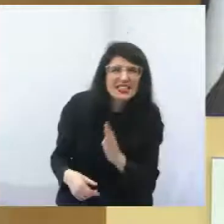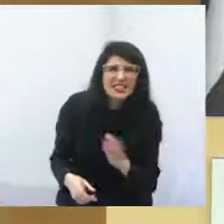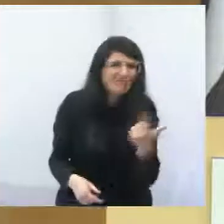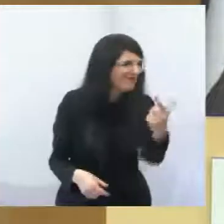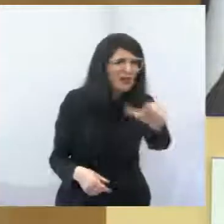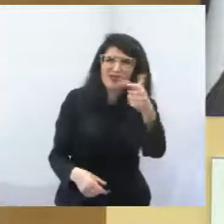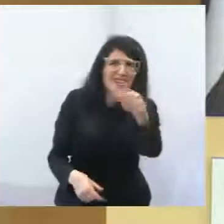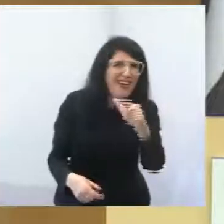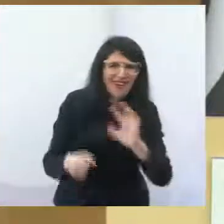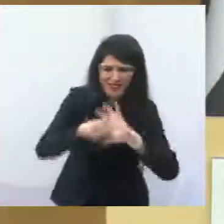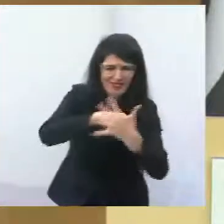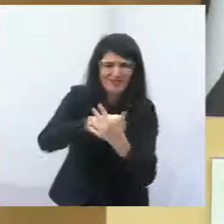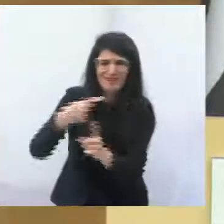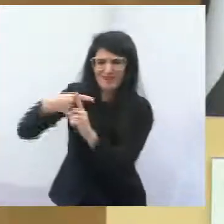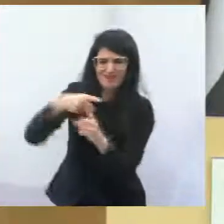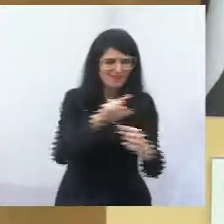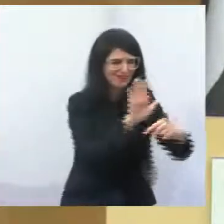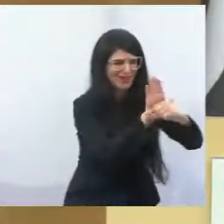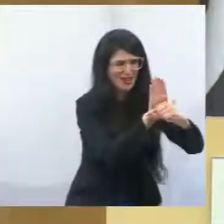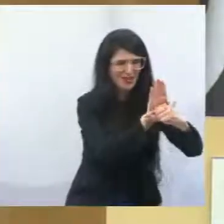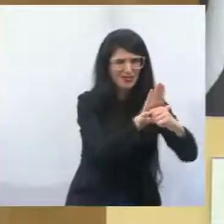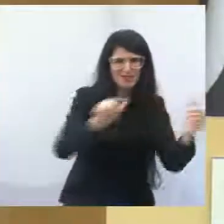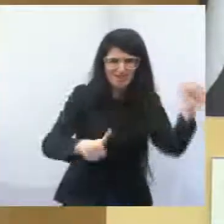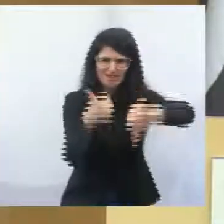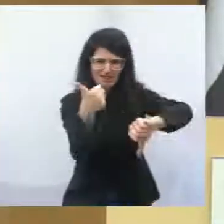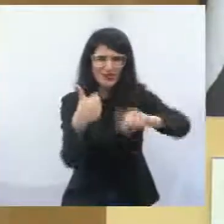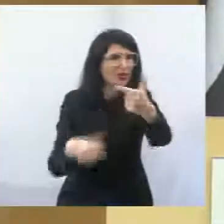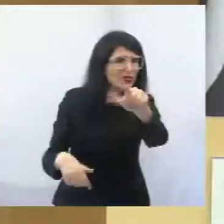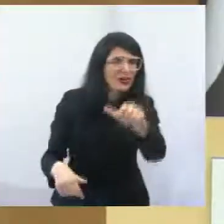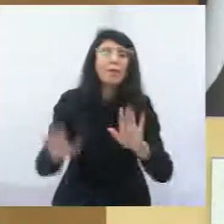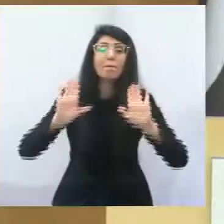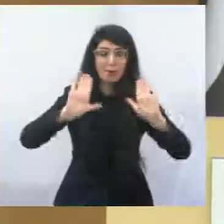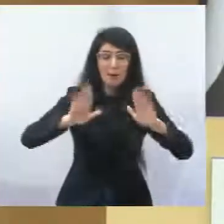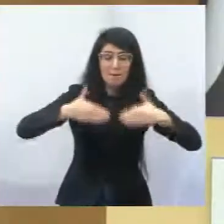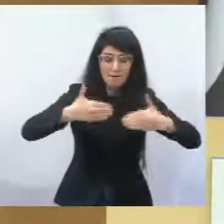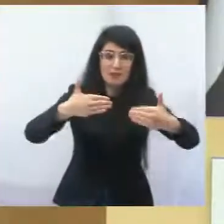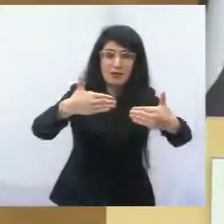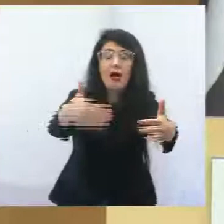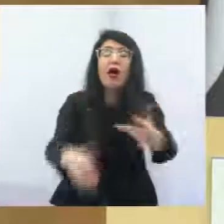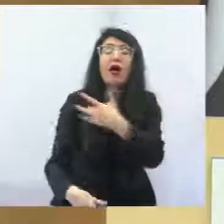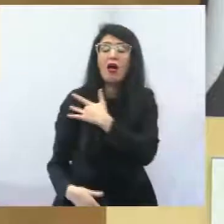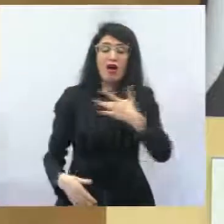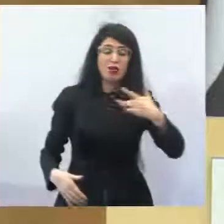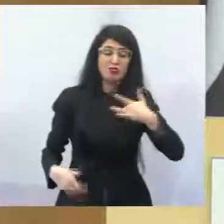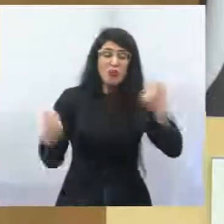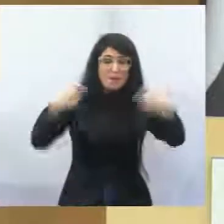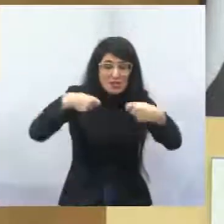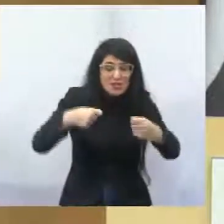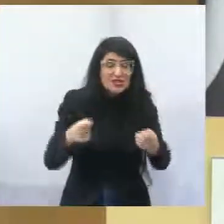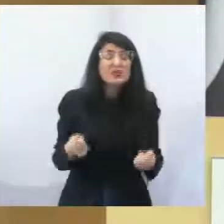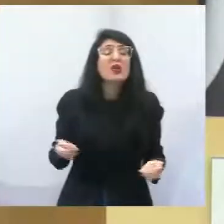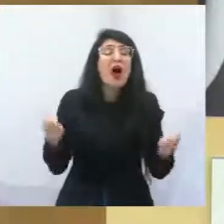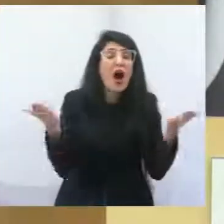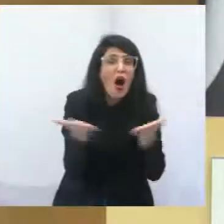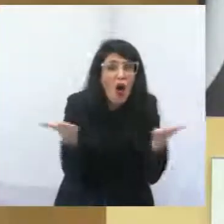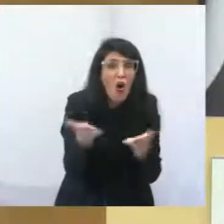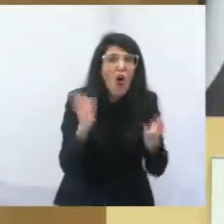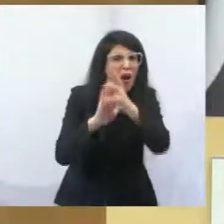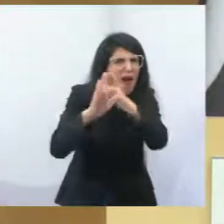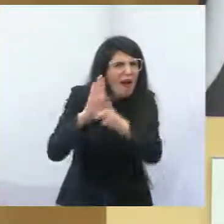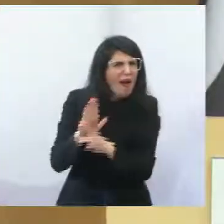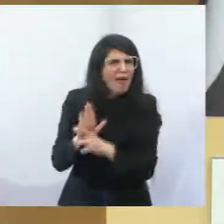Foi preciso a ANS, agora, a Agência da Saúde, fazer com que os convênios fossem